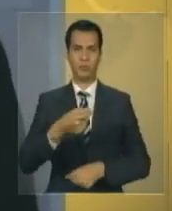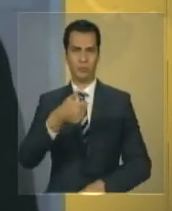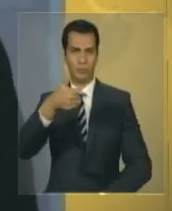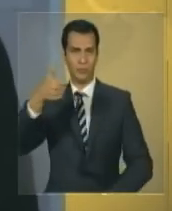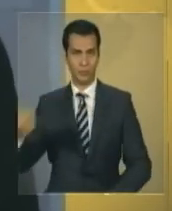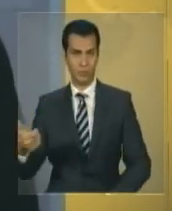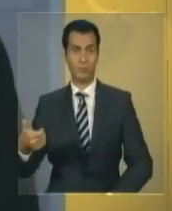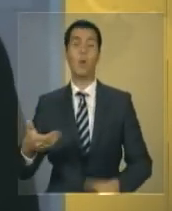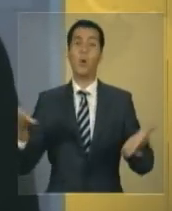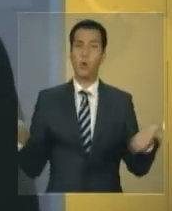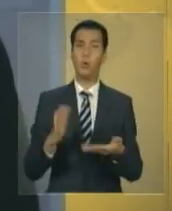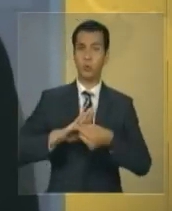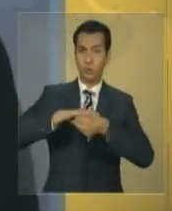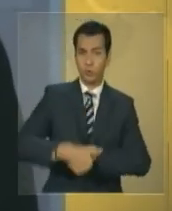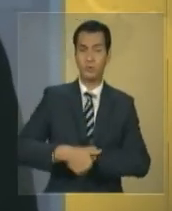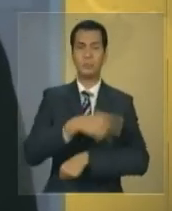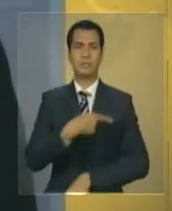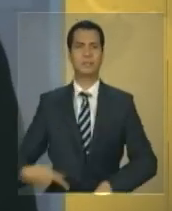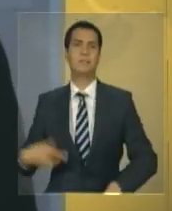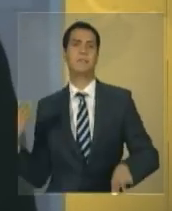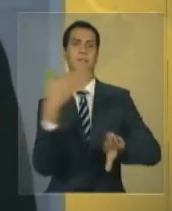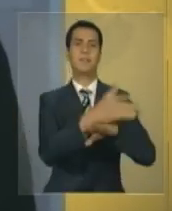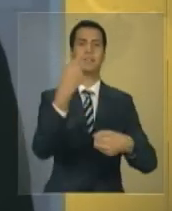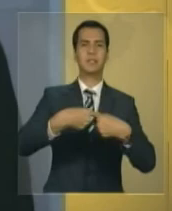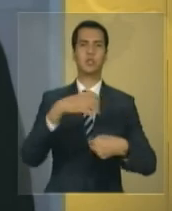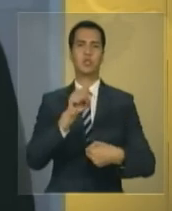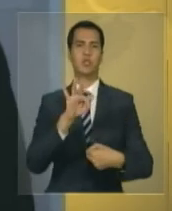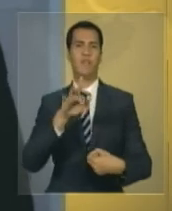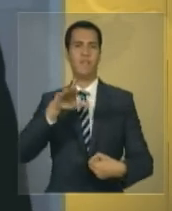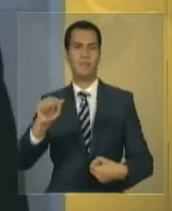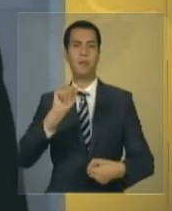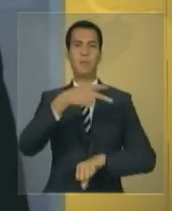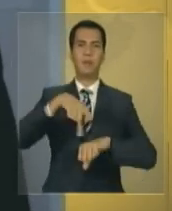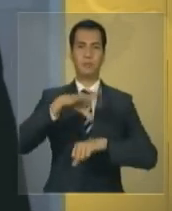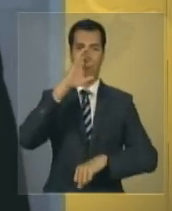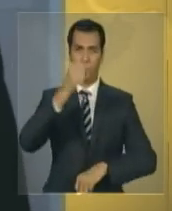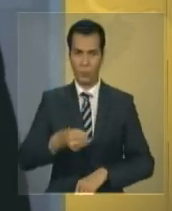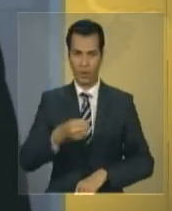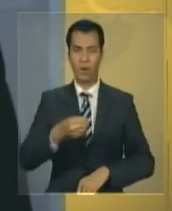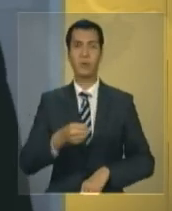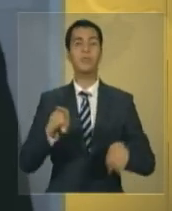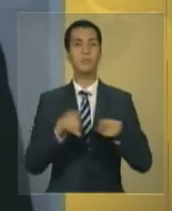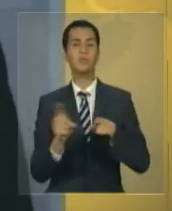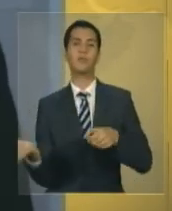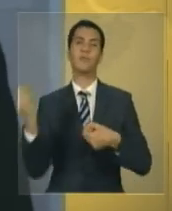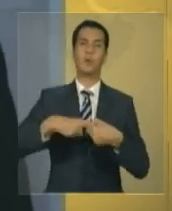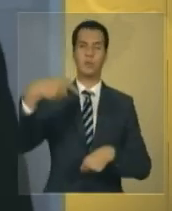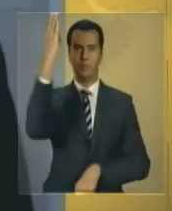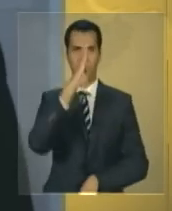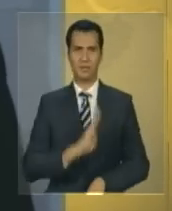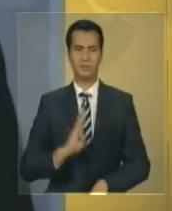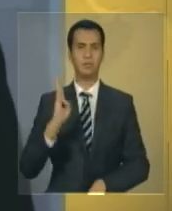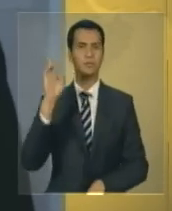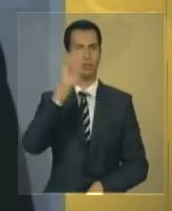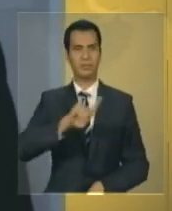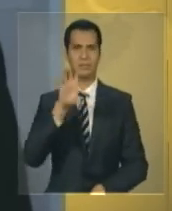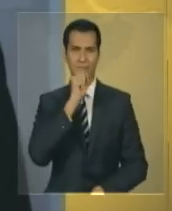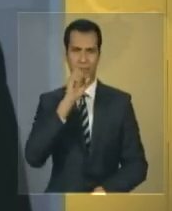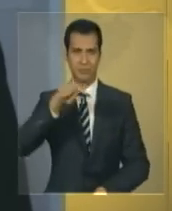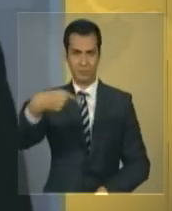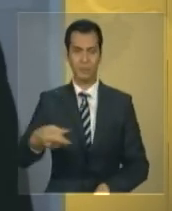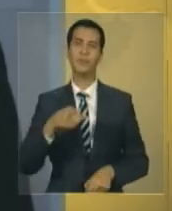segue para a Sófia, na Bulgária. A viagem oficial termina na Turquia e a volta para o Brasil está prevista para este próximo sábado.